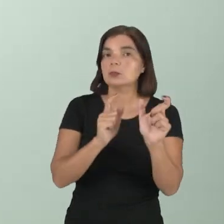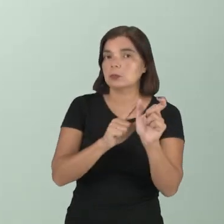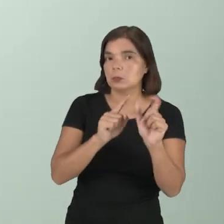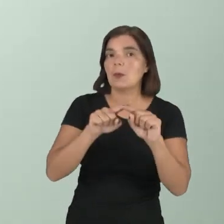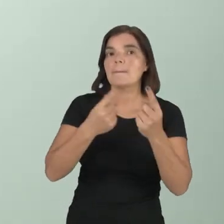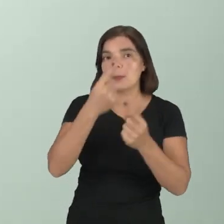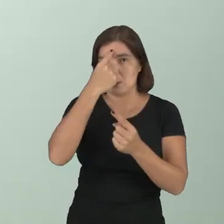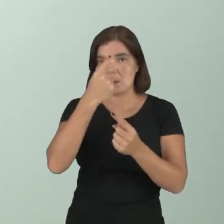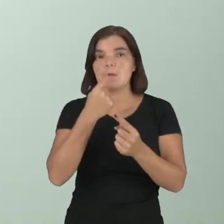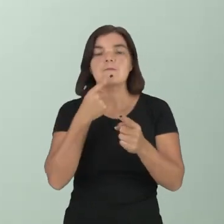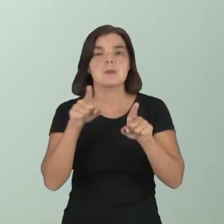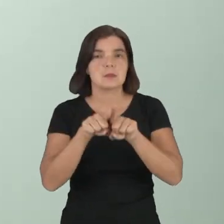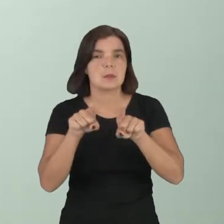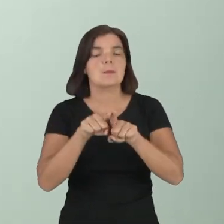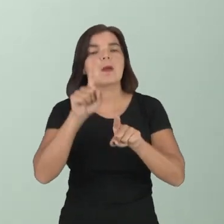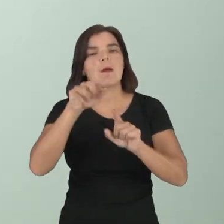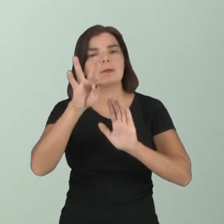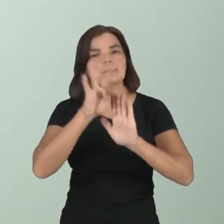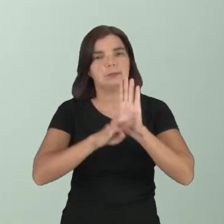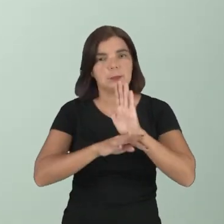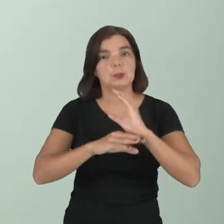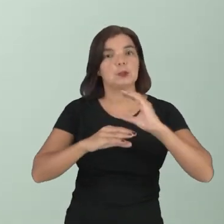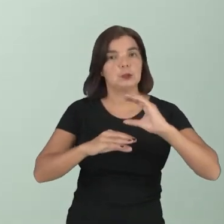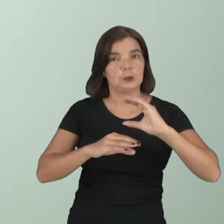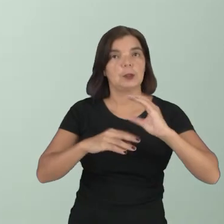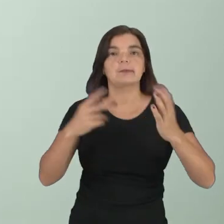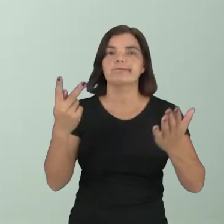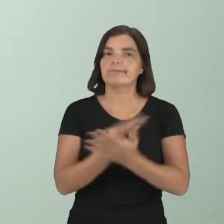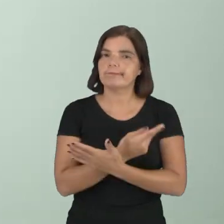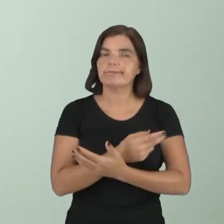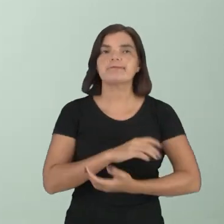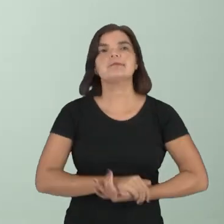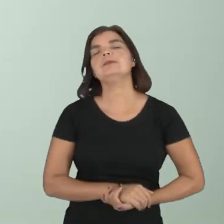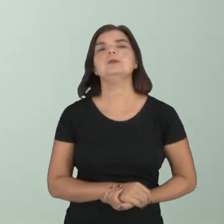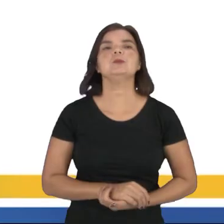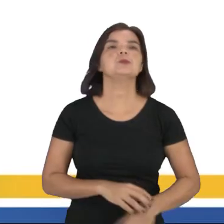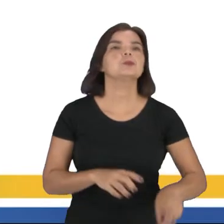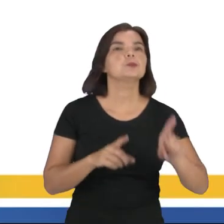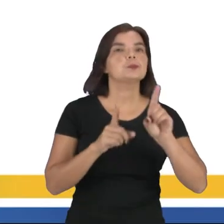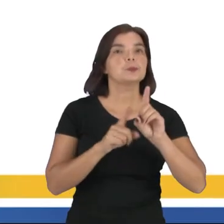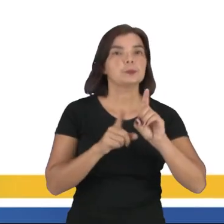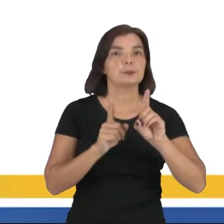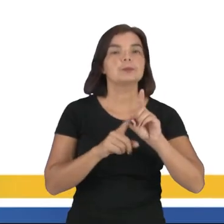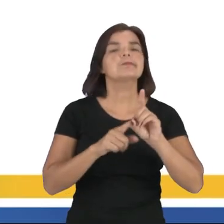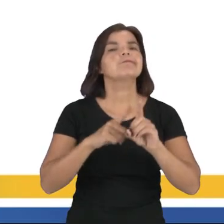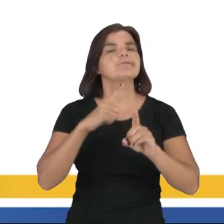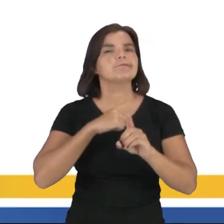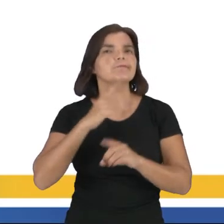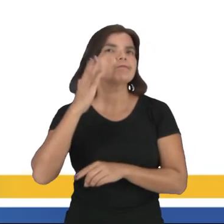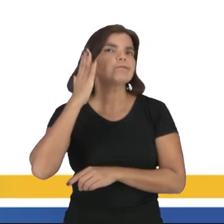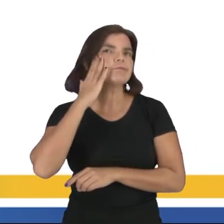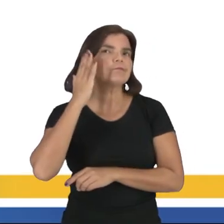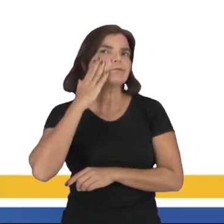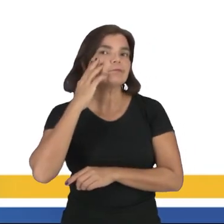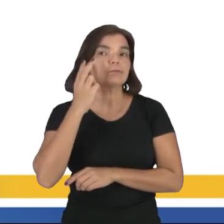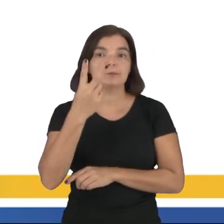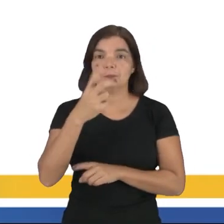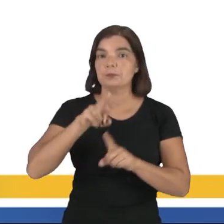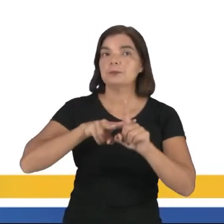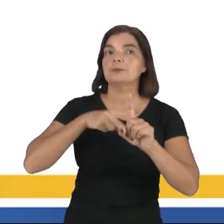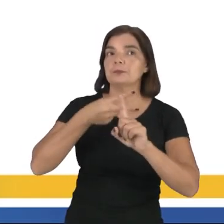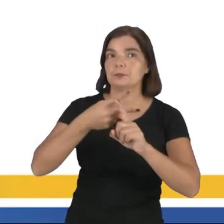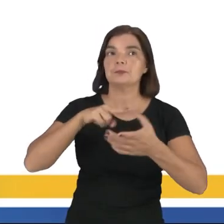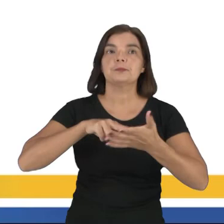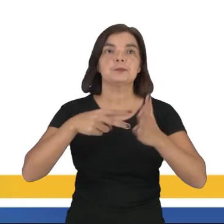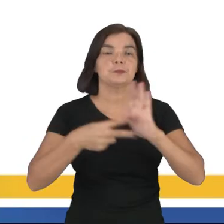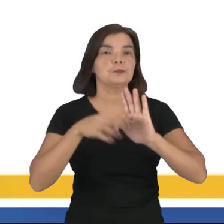palavras. Uma imagem pode ser um texto. A letra C está descartada. Letra D. Para que haja entendimento